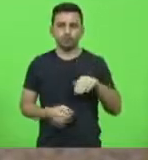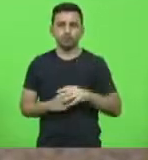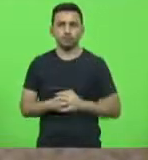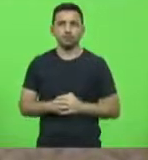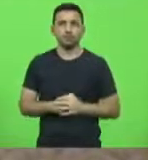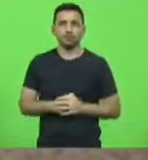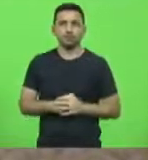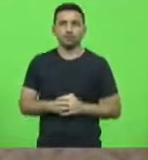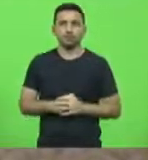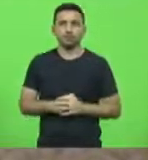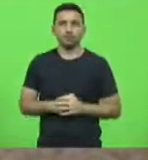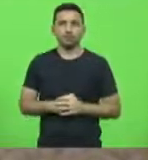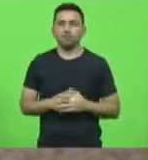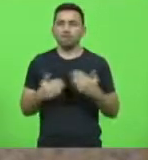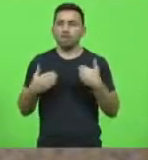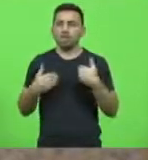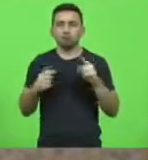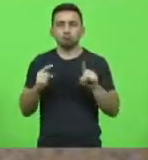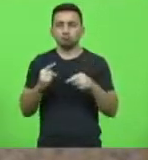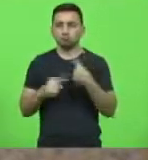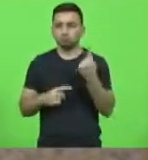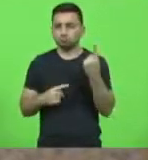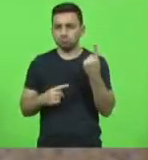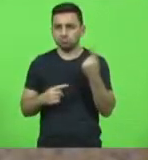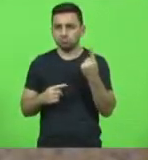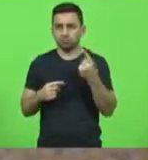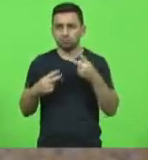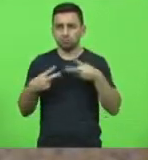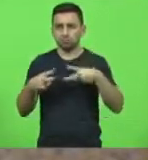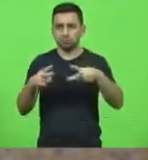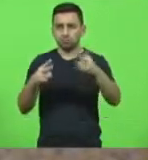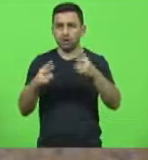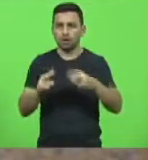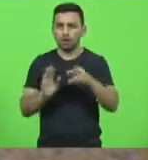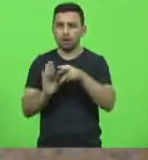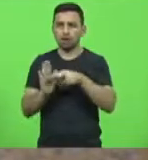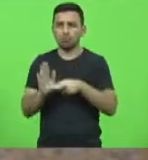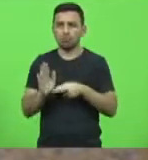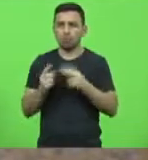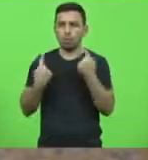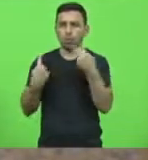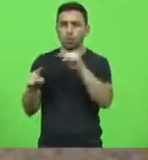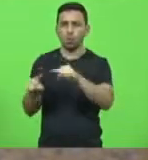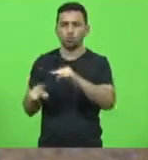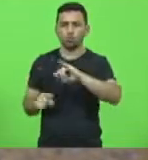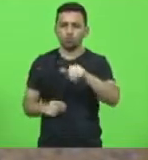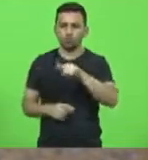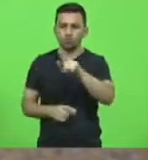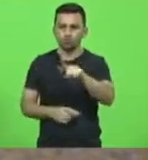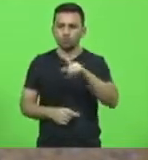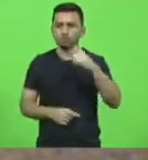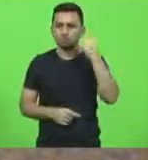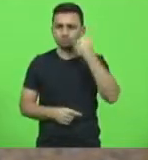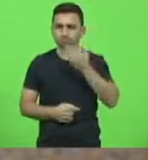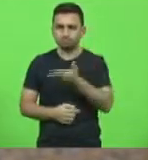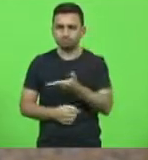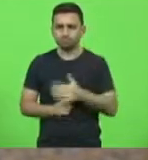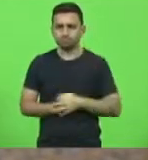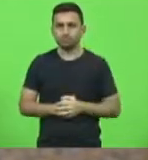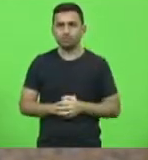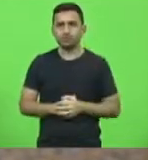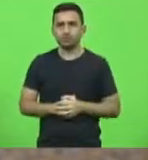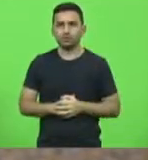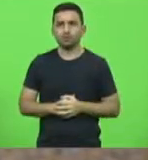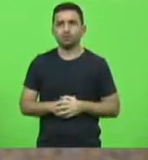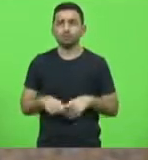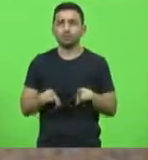é descabido a continuidade dessas medidas cautelares contra o deputado Júlio Garcia, mas também,